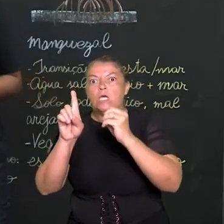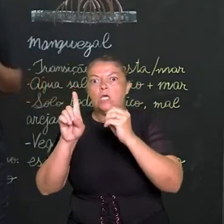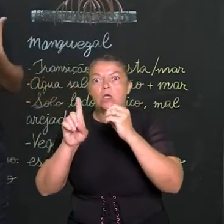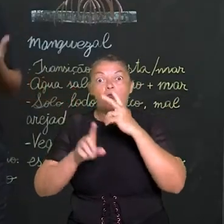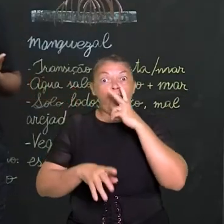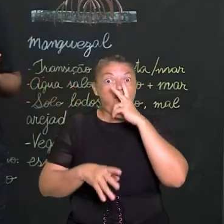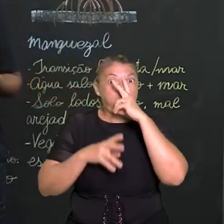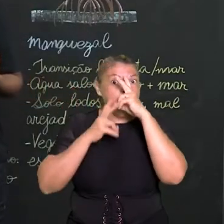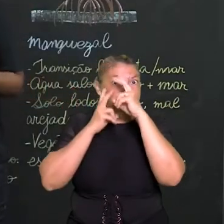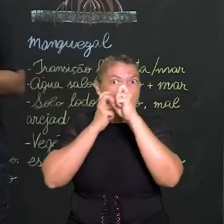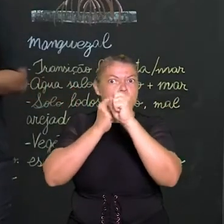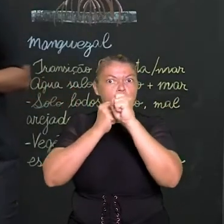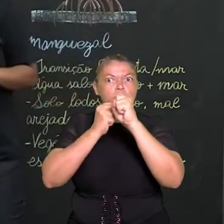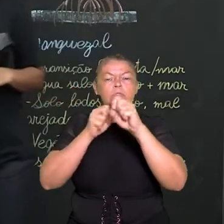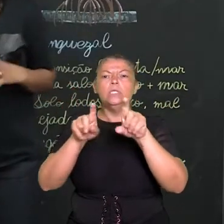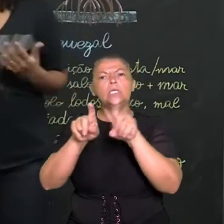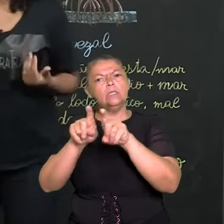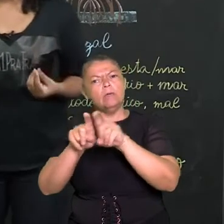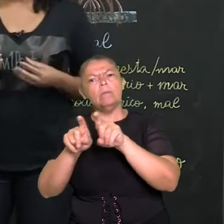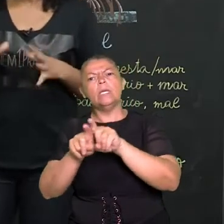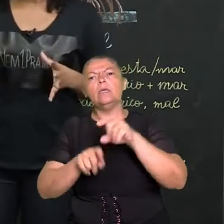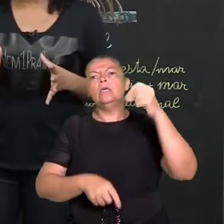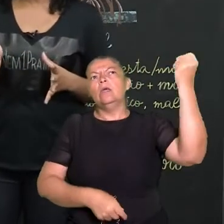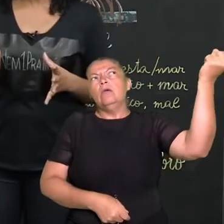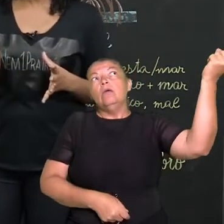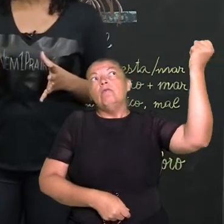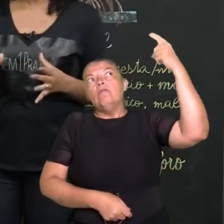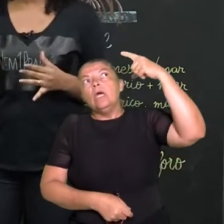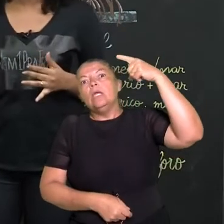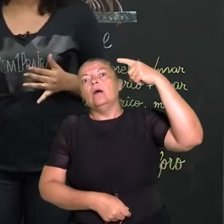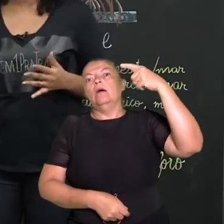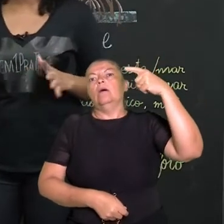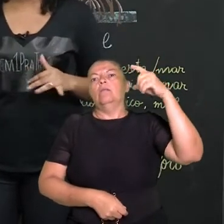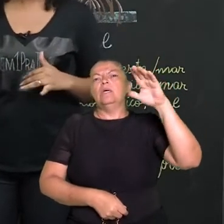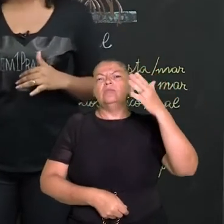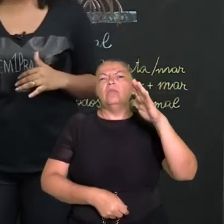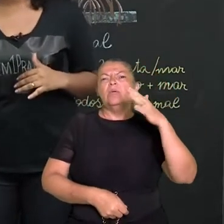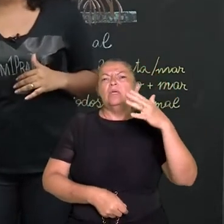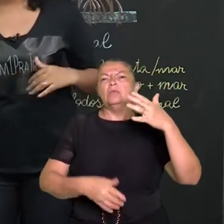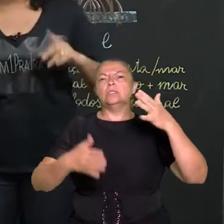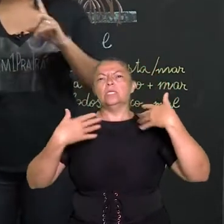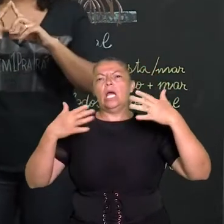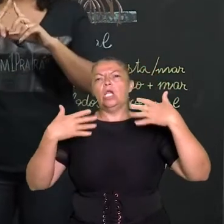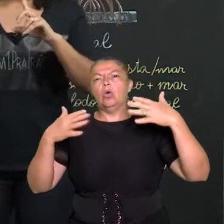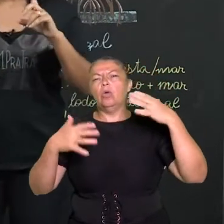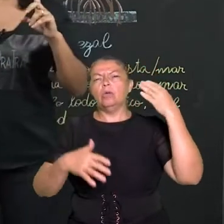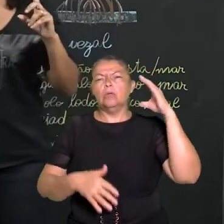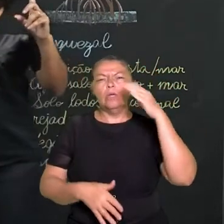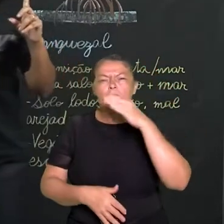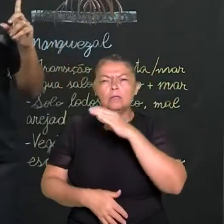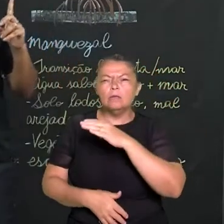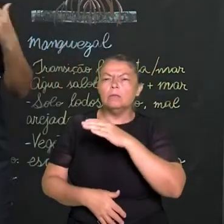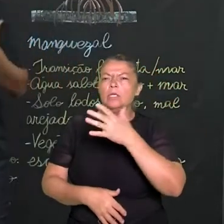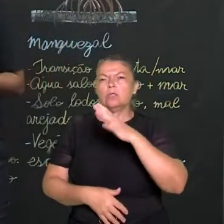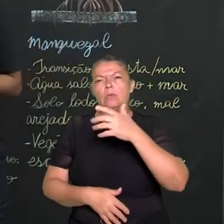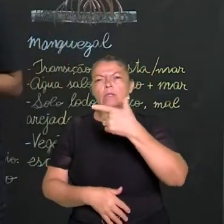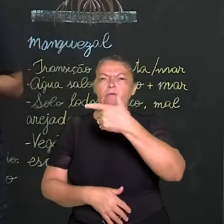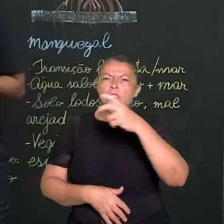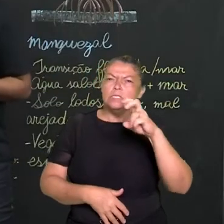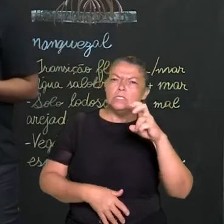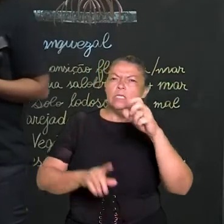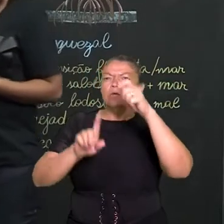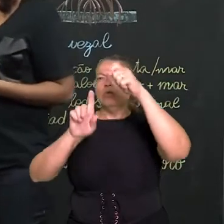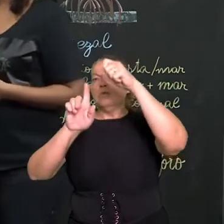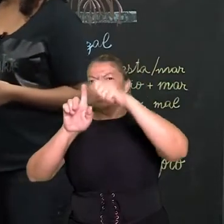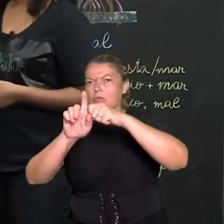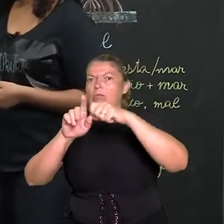tendo geadas e, às vezes, até neve, e um verão razoavelmente quente, para os padrões, uns 25 graus, então, amplitude térmica,